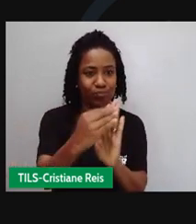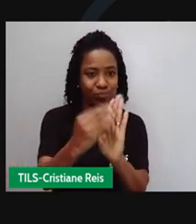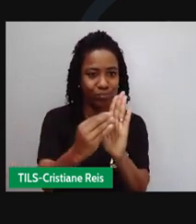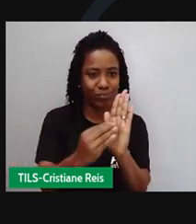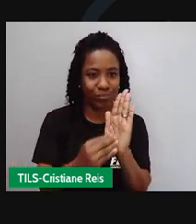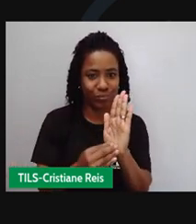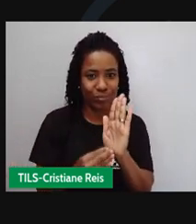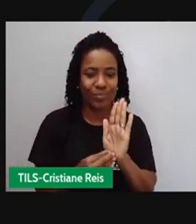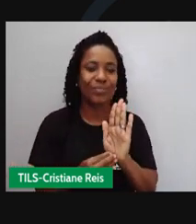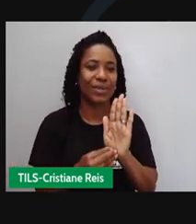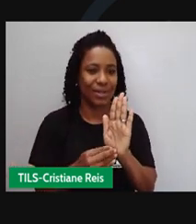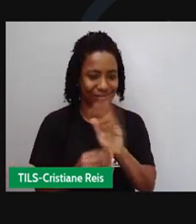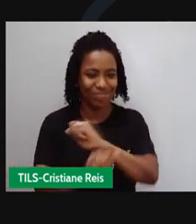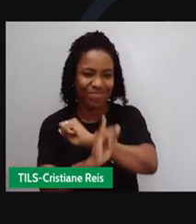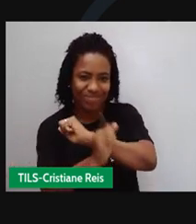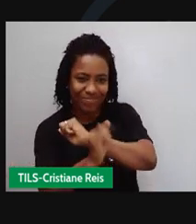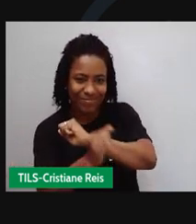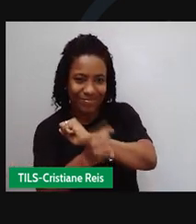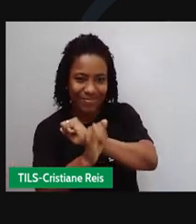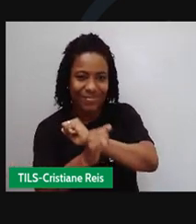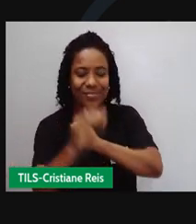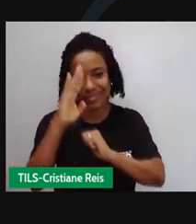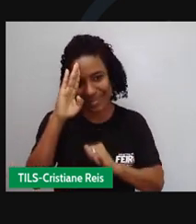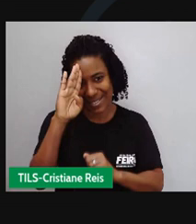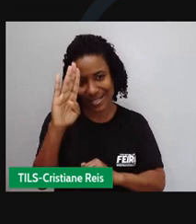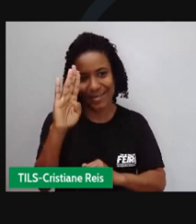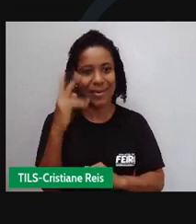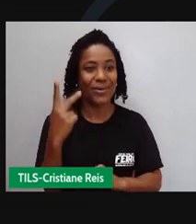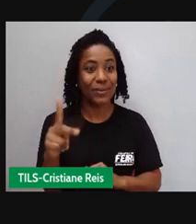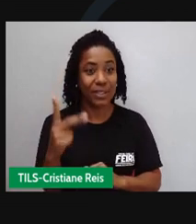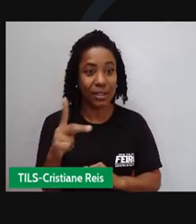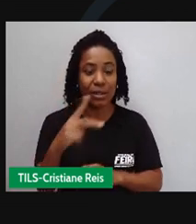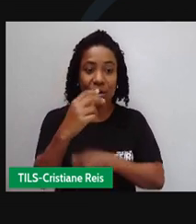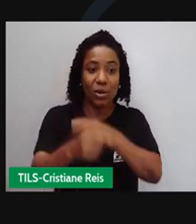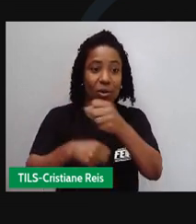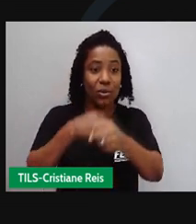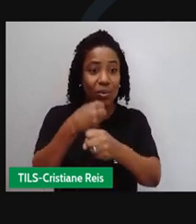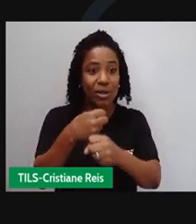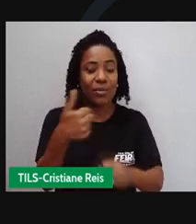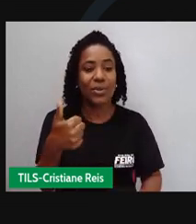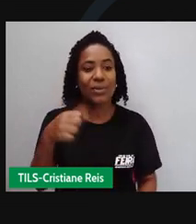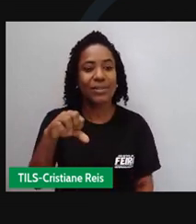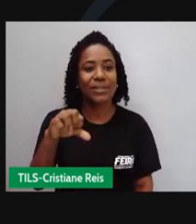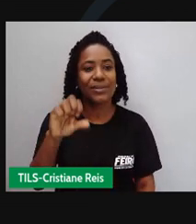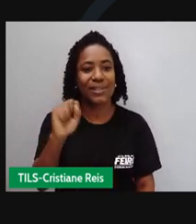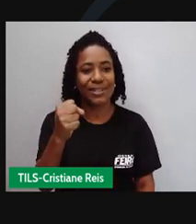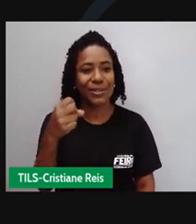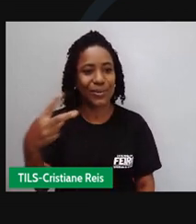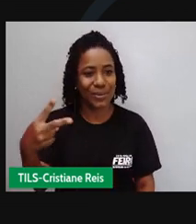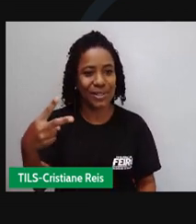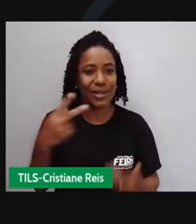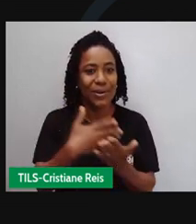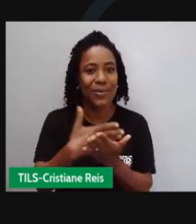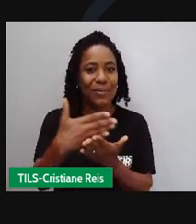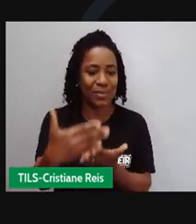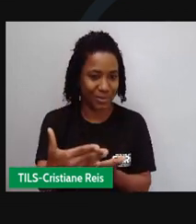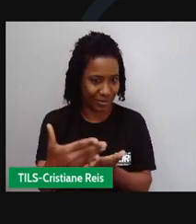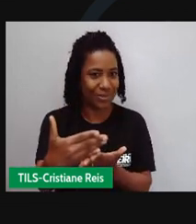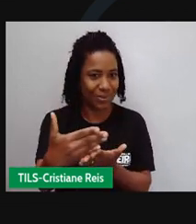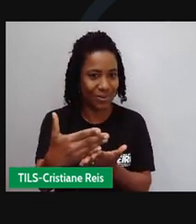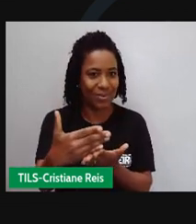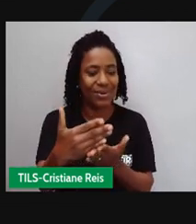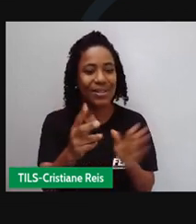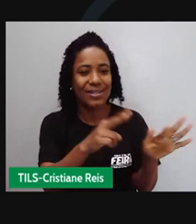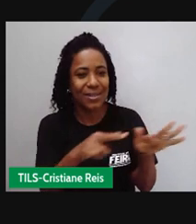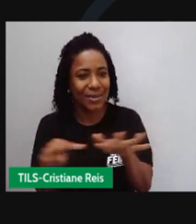publicações até hoje. Em 1982 Luiz passou a publicar uma página semanal no humor